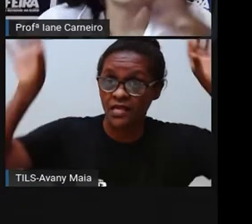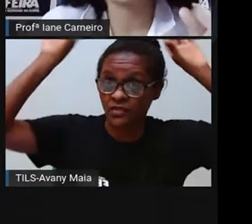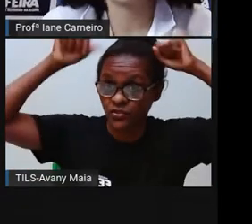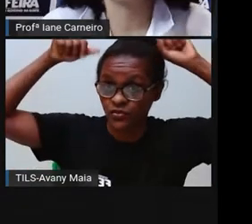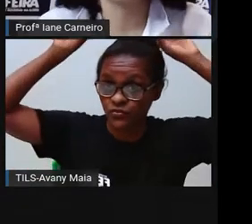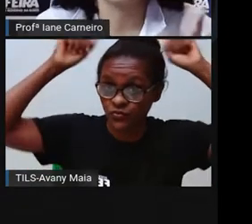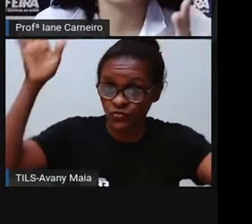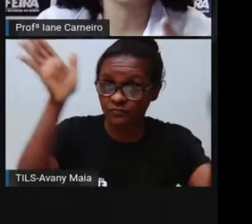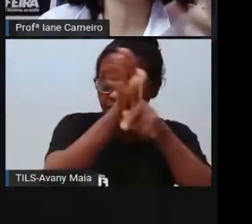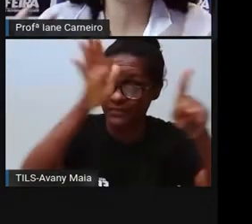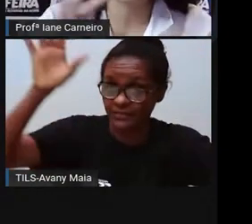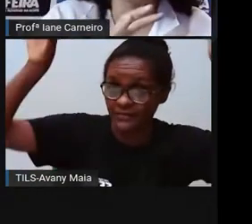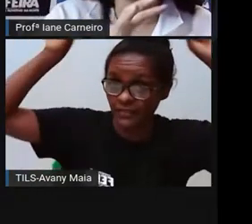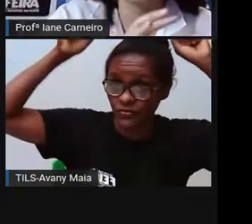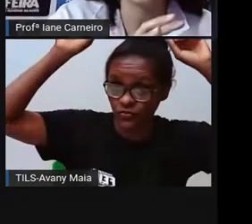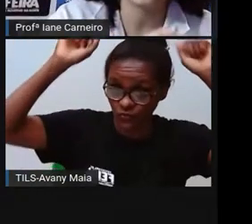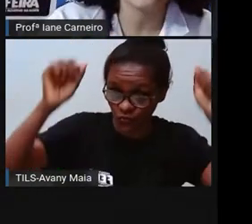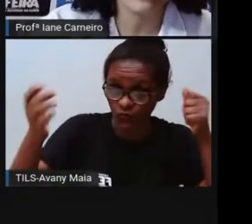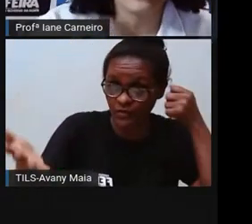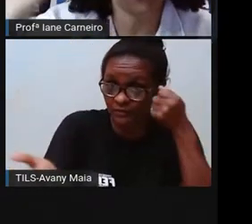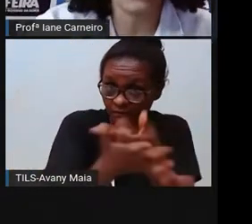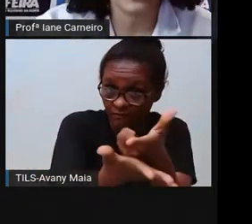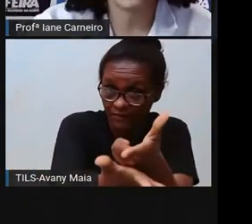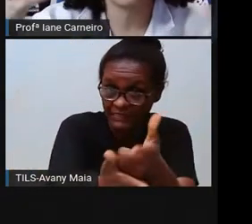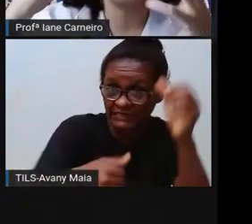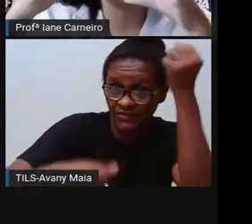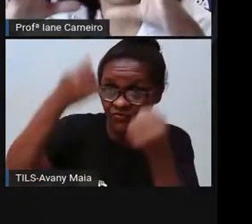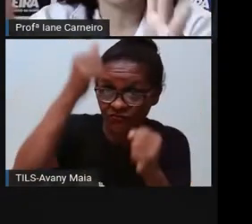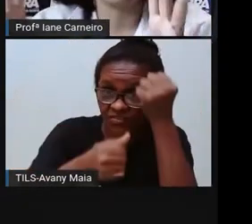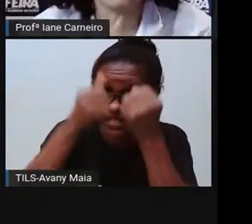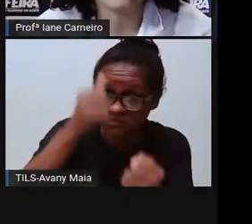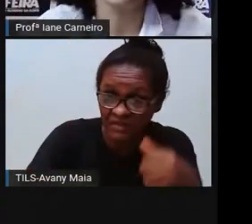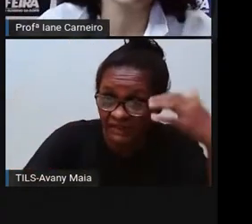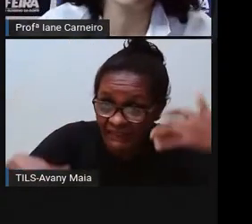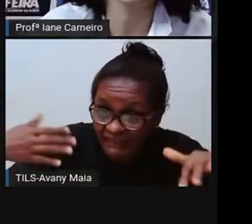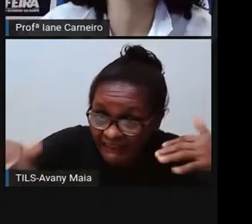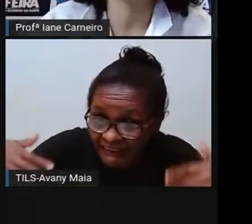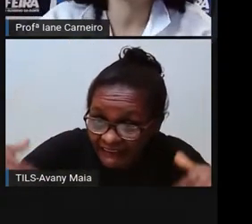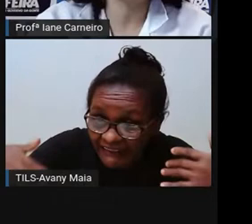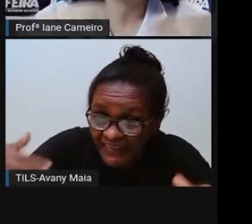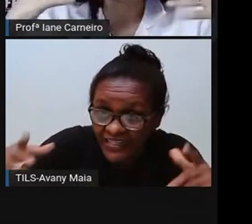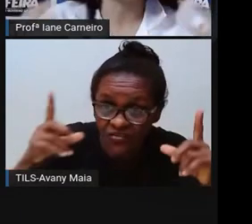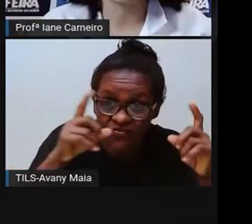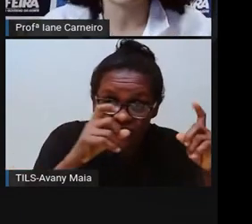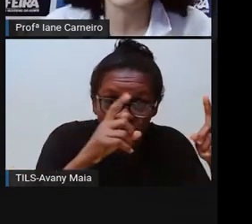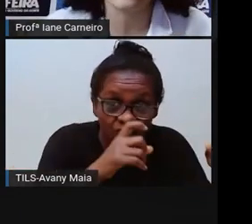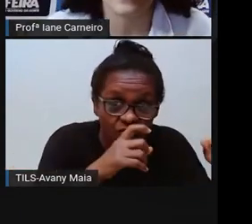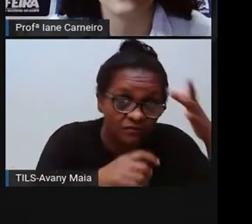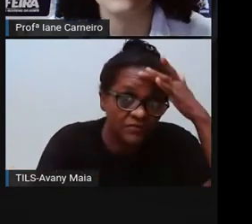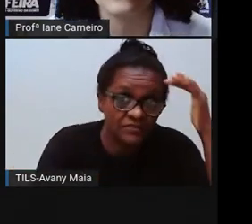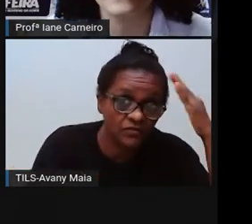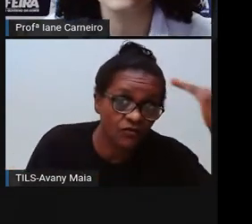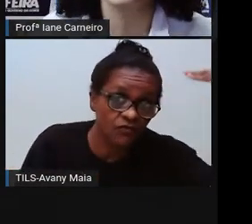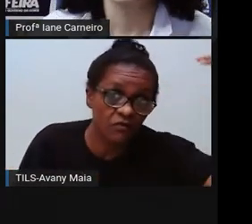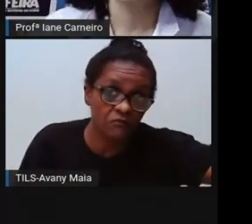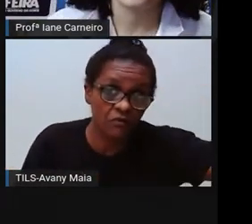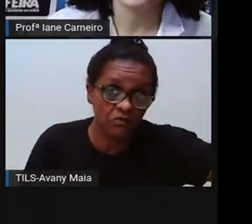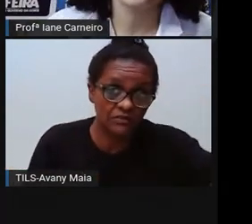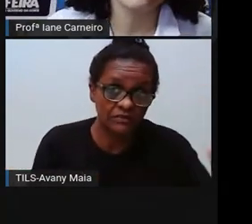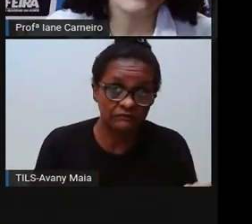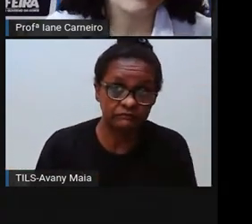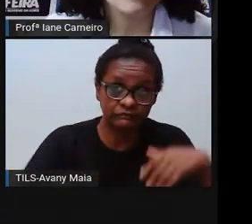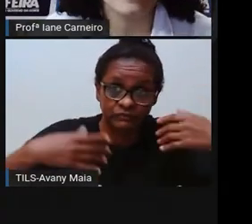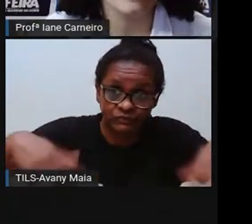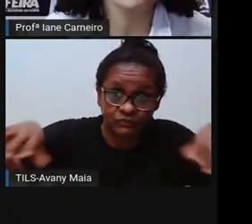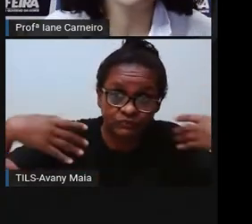às vezes, você vê o mesmo brinquedo, mas só porque tem uma foto de um personagem, ele fica bem mais caro, né? Já